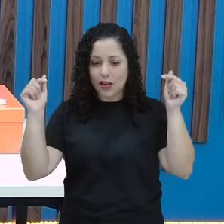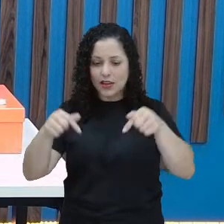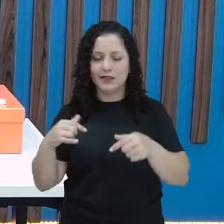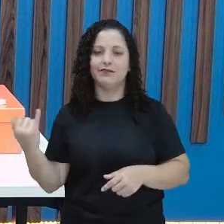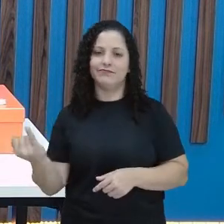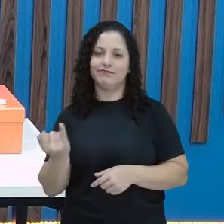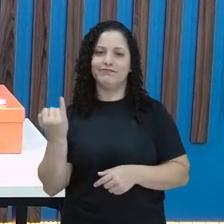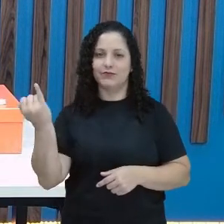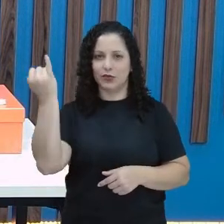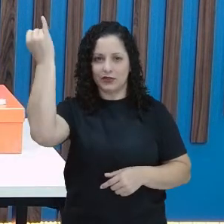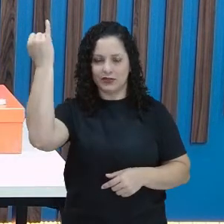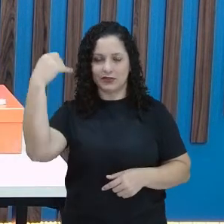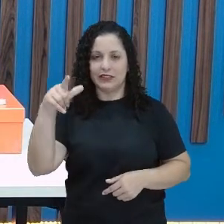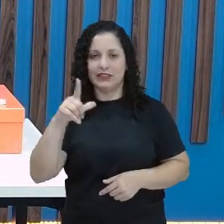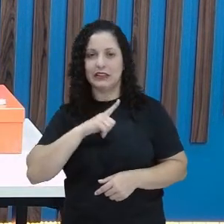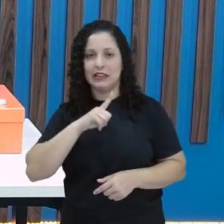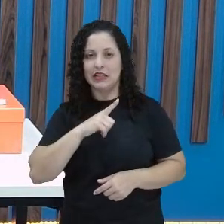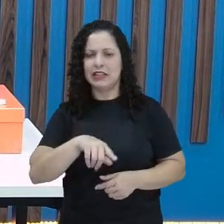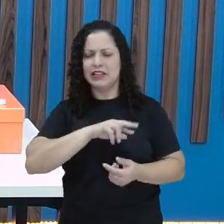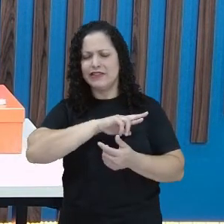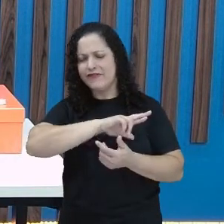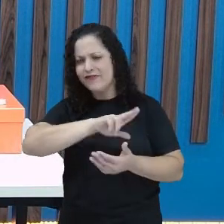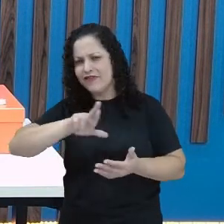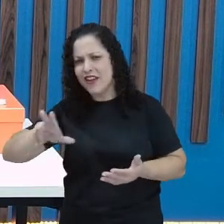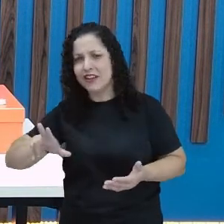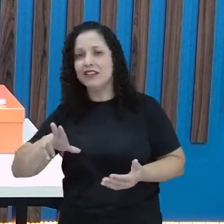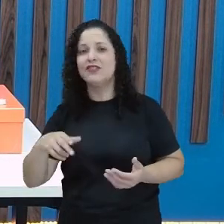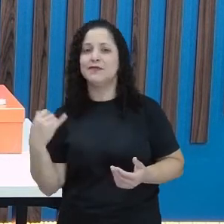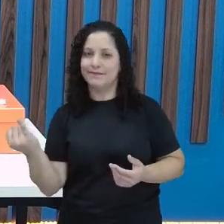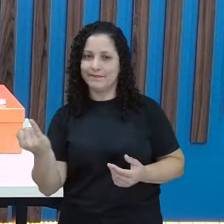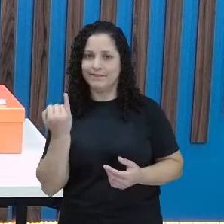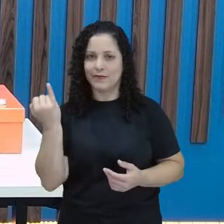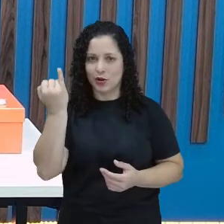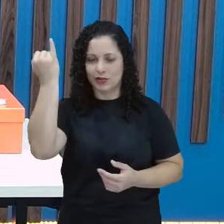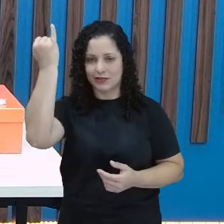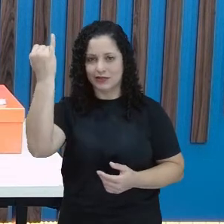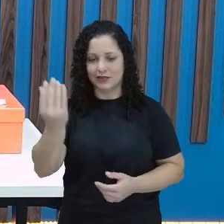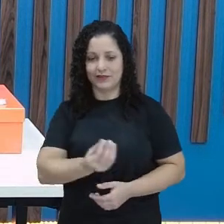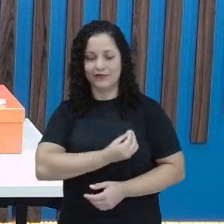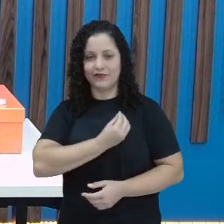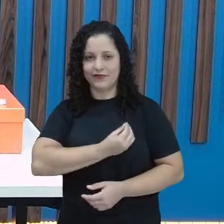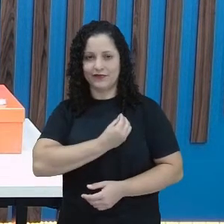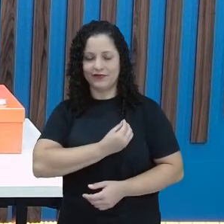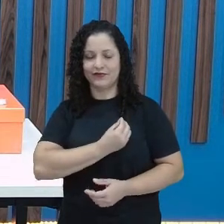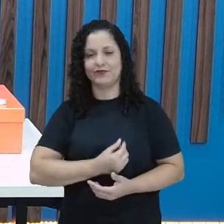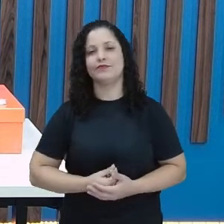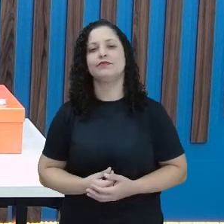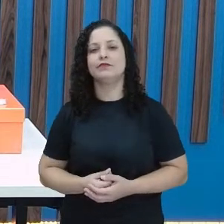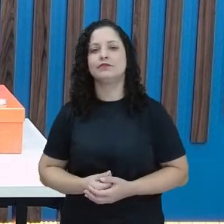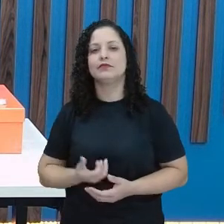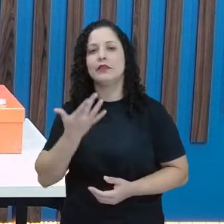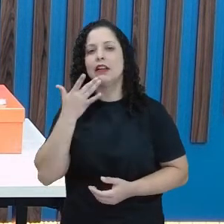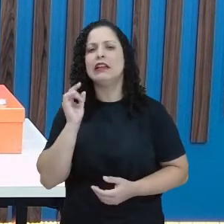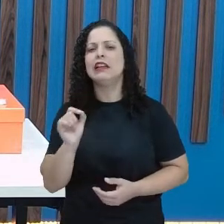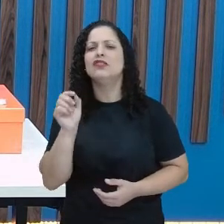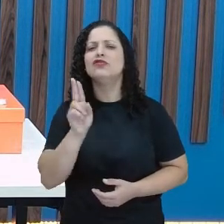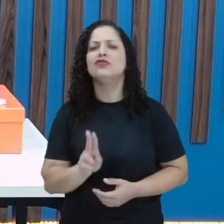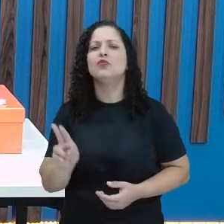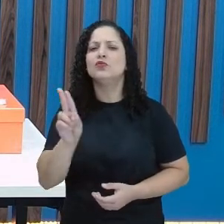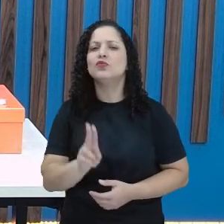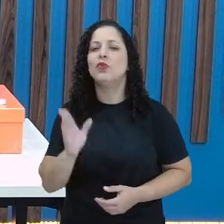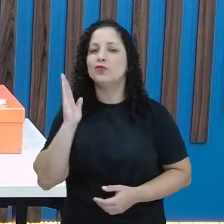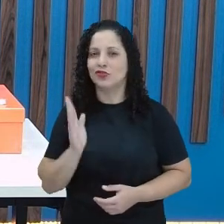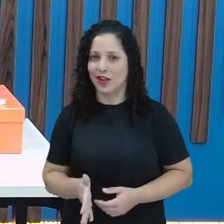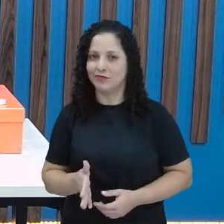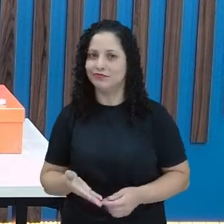importante, ele tem uma serventia muito grande no nosso dia a dia. E quem é que já não usou o bilhete,